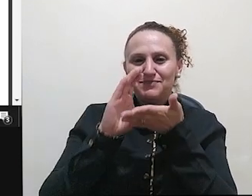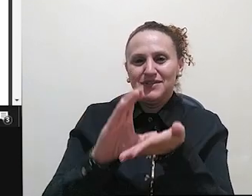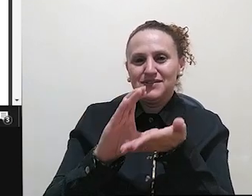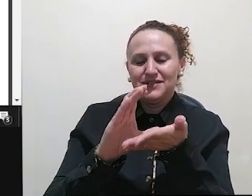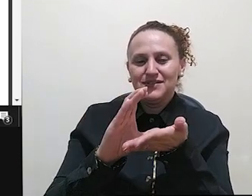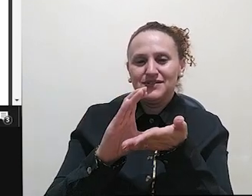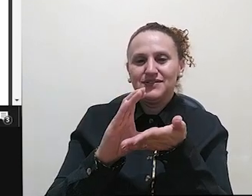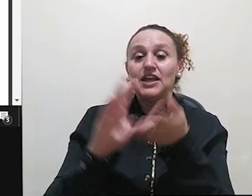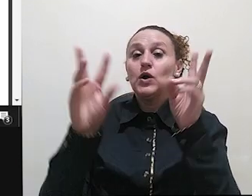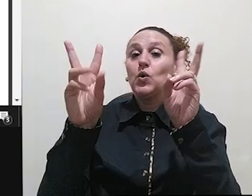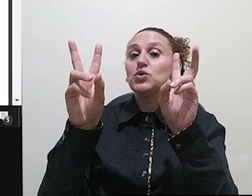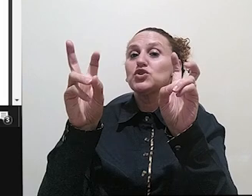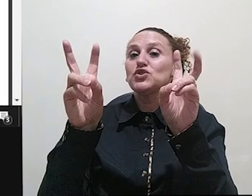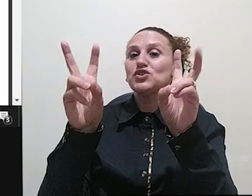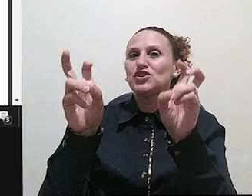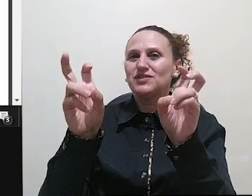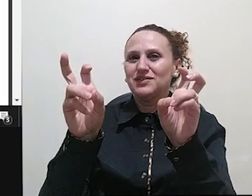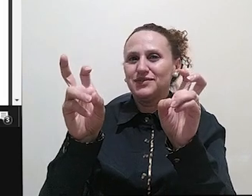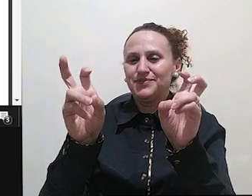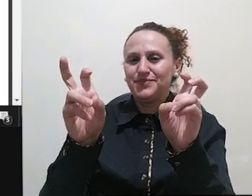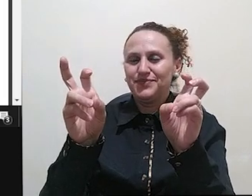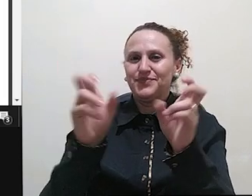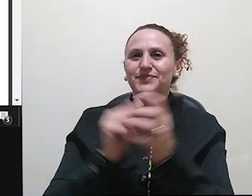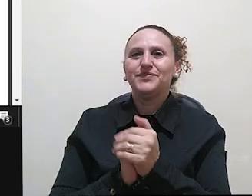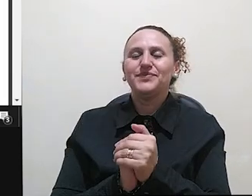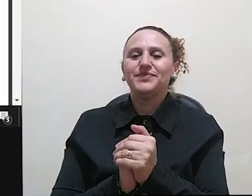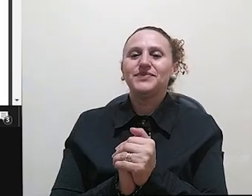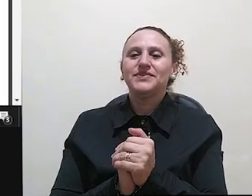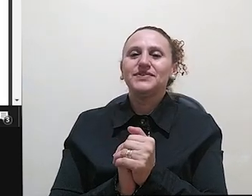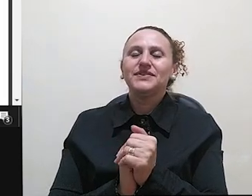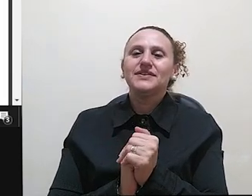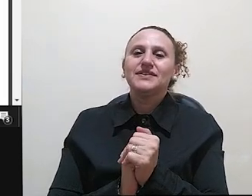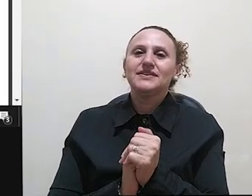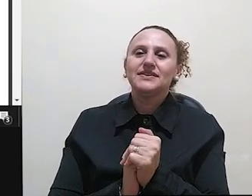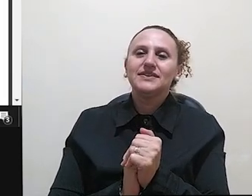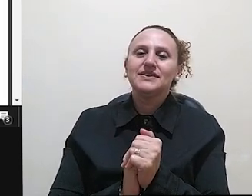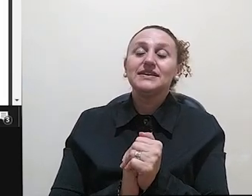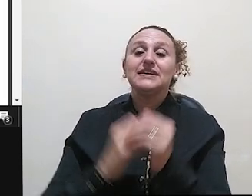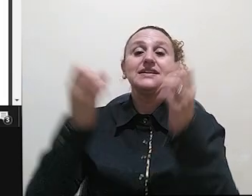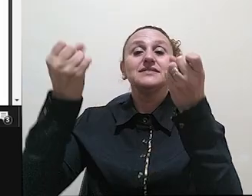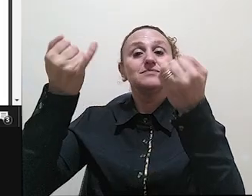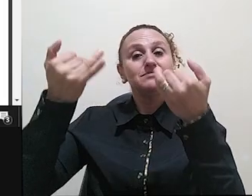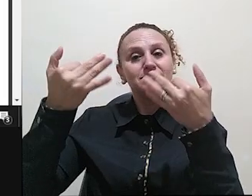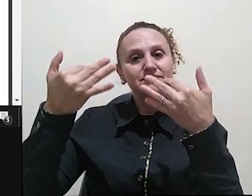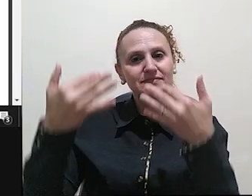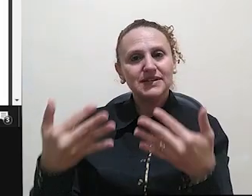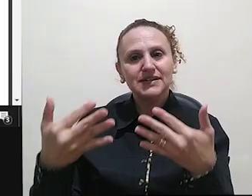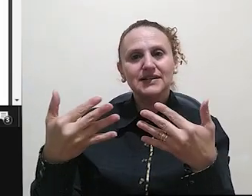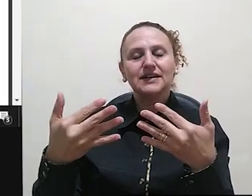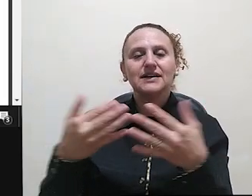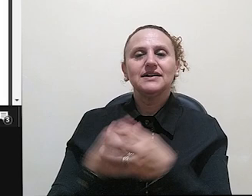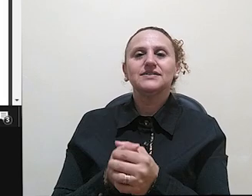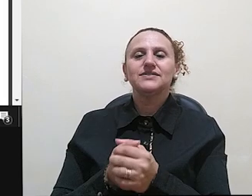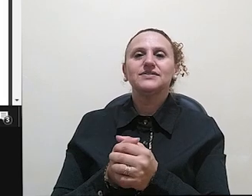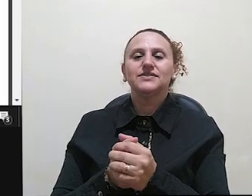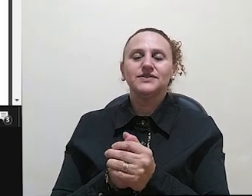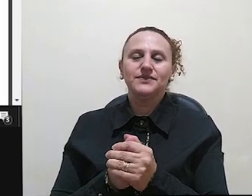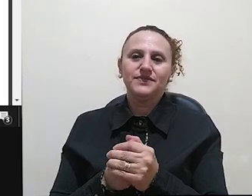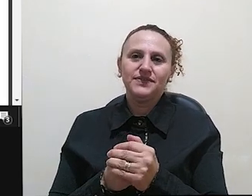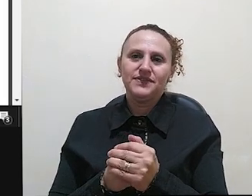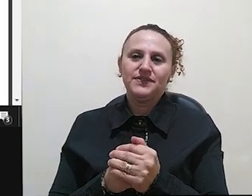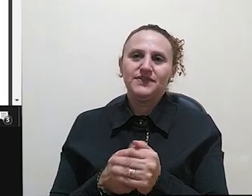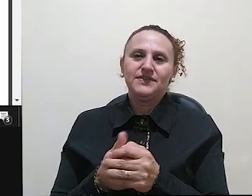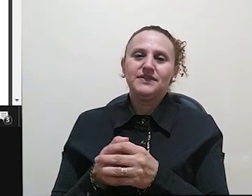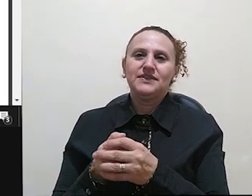quarto capítulo do livro é esse aqui, né? E ele está falando a respeito, ele vai mencionar,